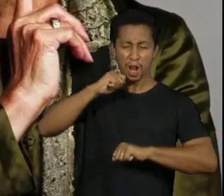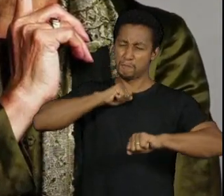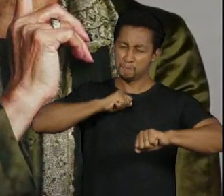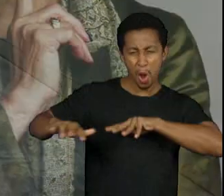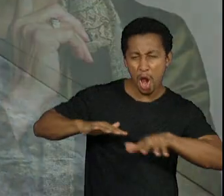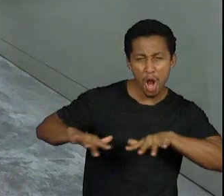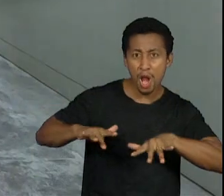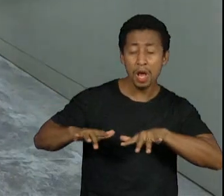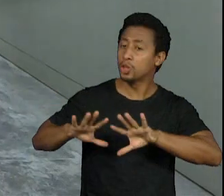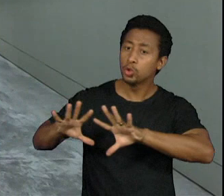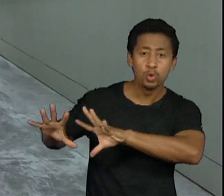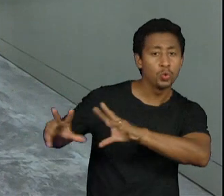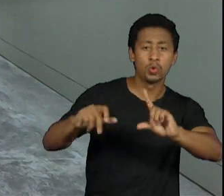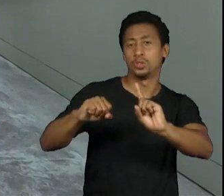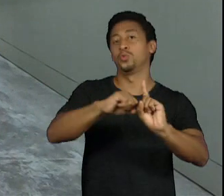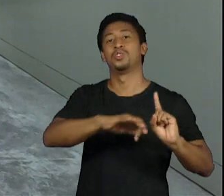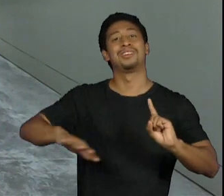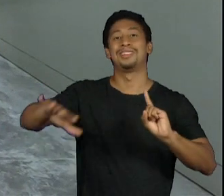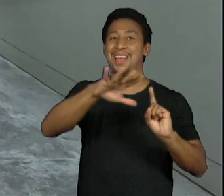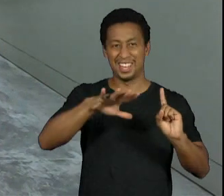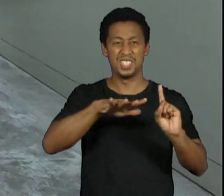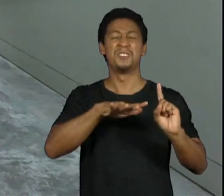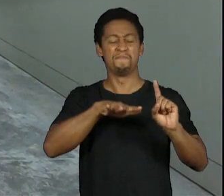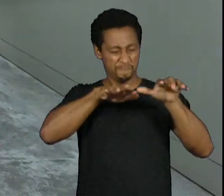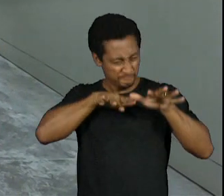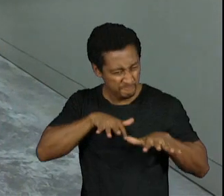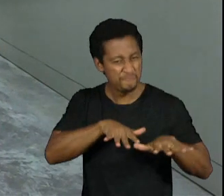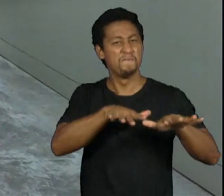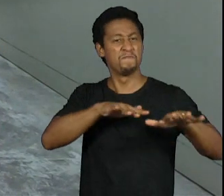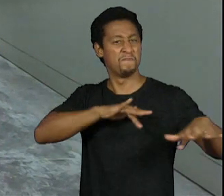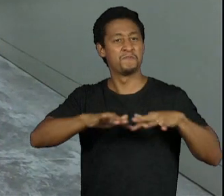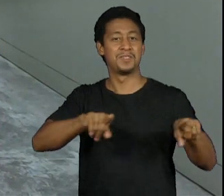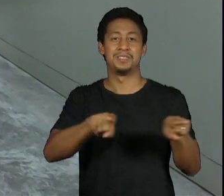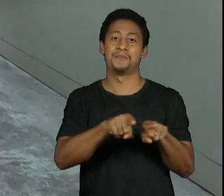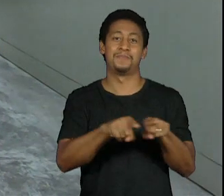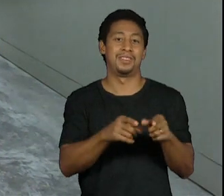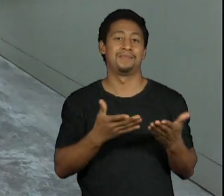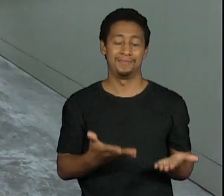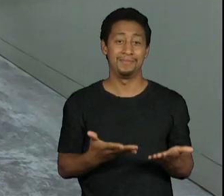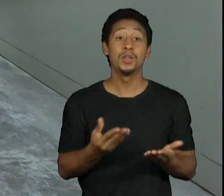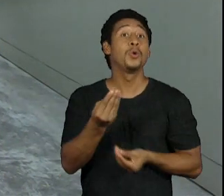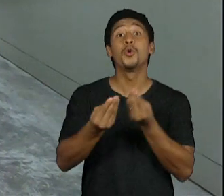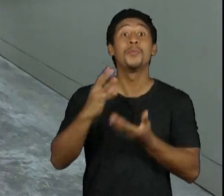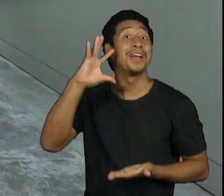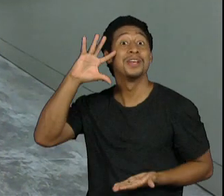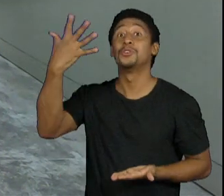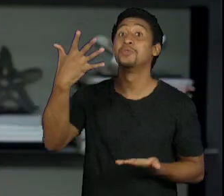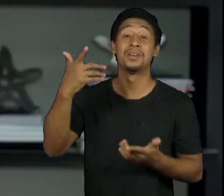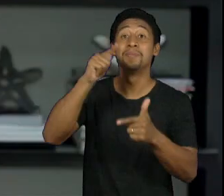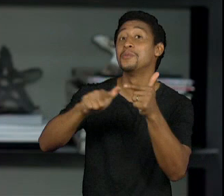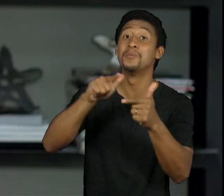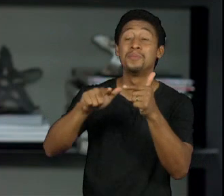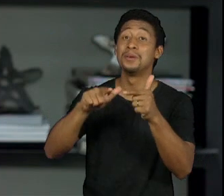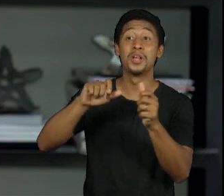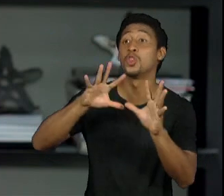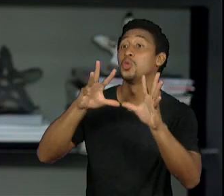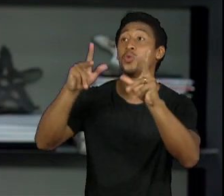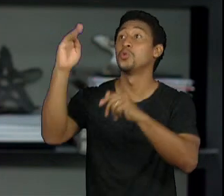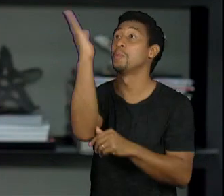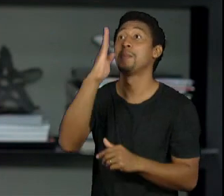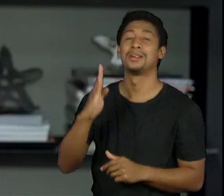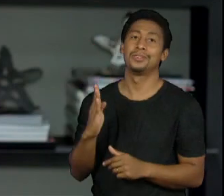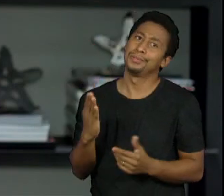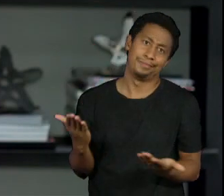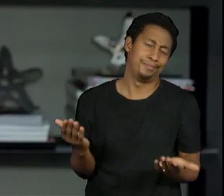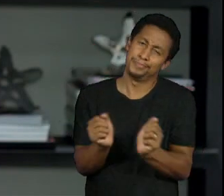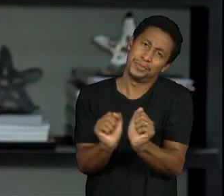claro que é impossível a gente resolver todos os problemas da publicidade brasileira sendo 14 pessoas só mas a gente vai